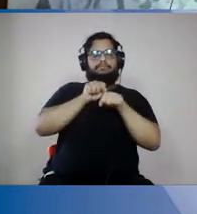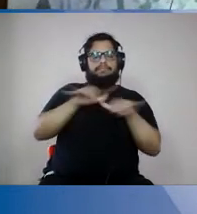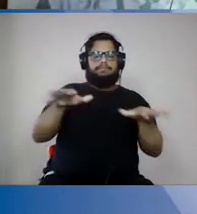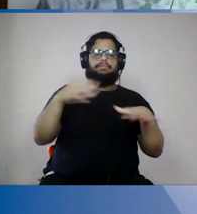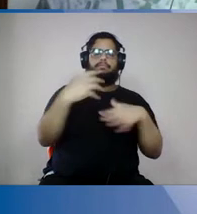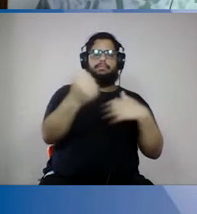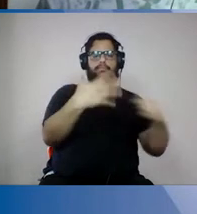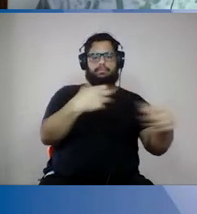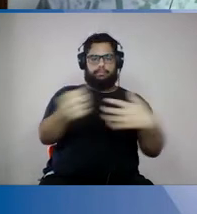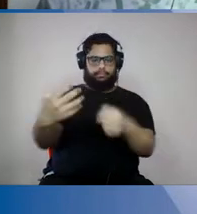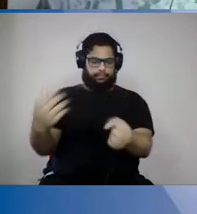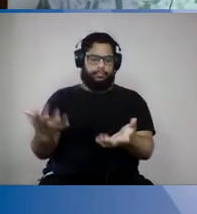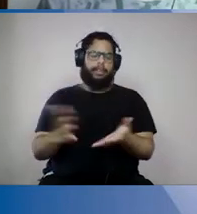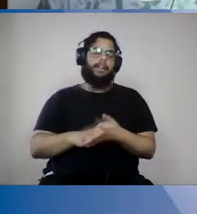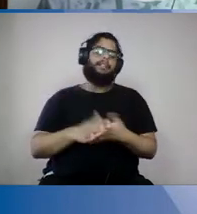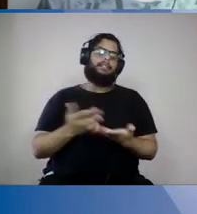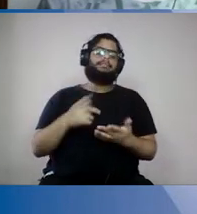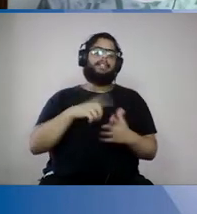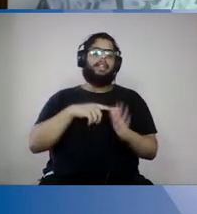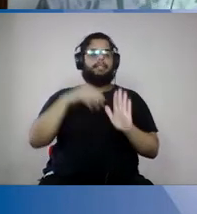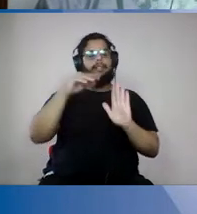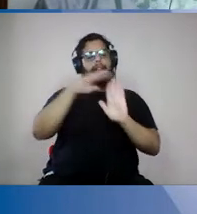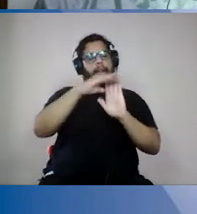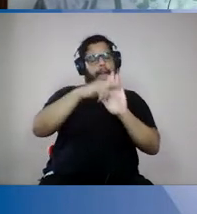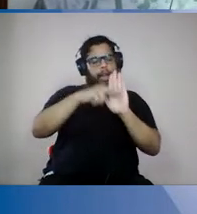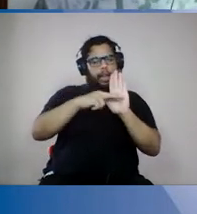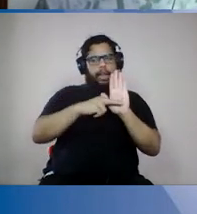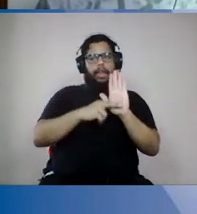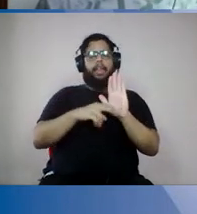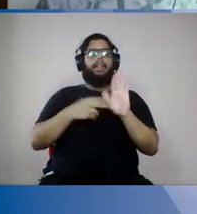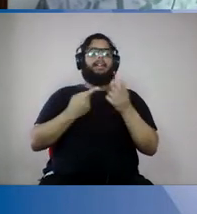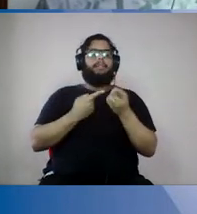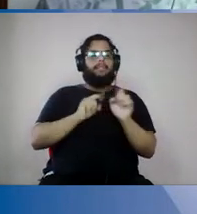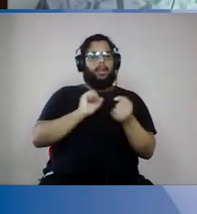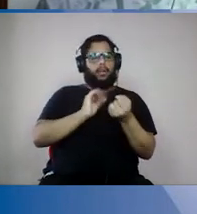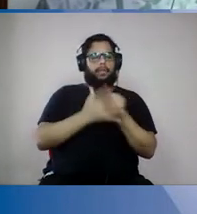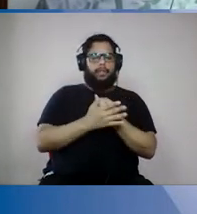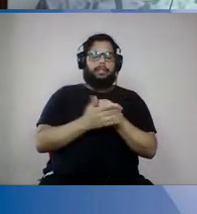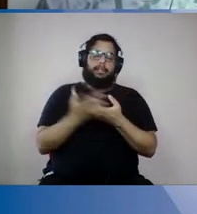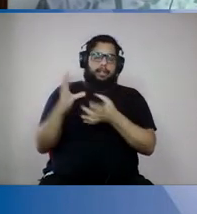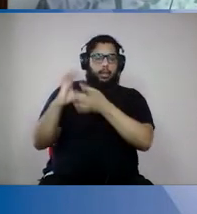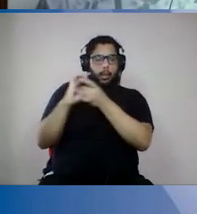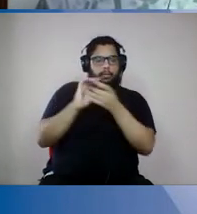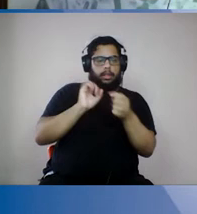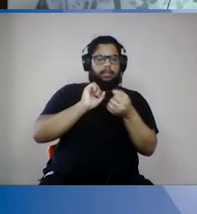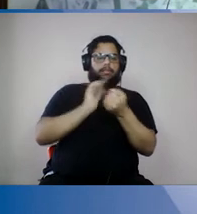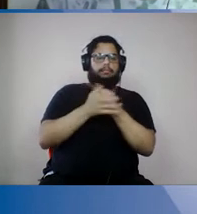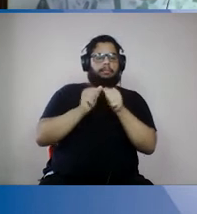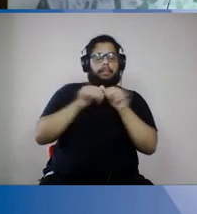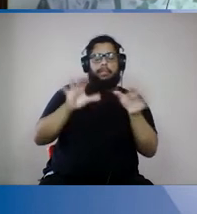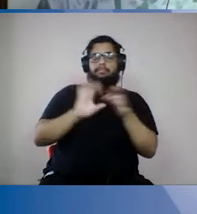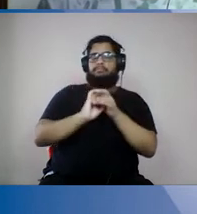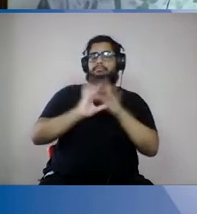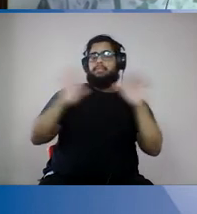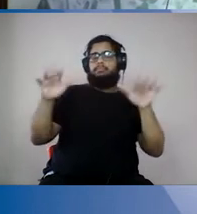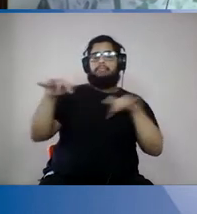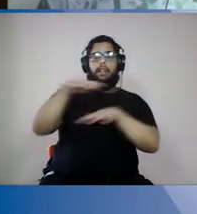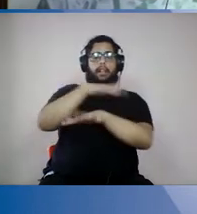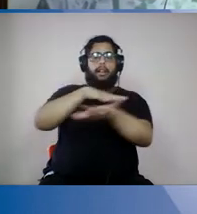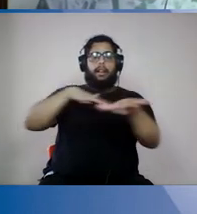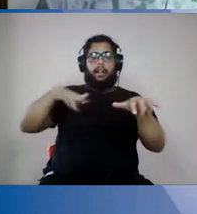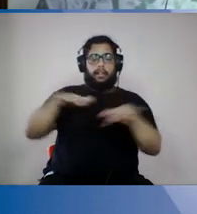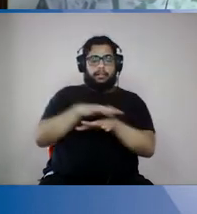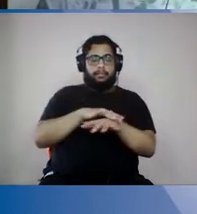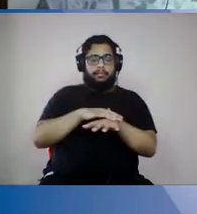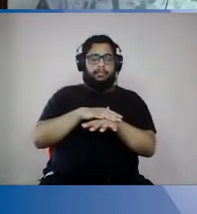mesmo que eu adote medidas de segurança focais num contexto em que a pandemia está circulando livremente pela cidade